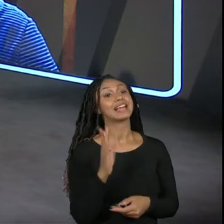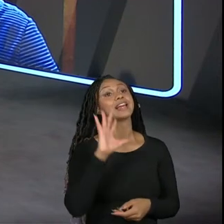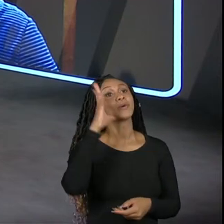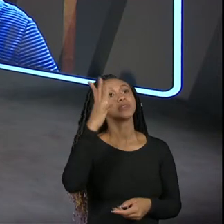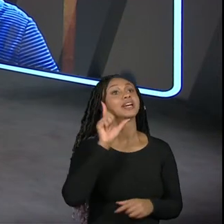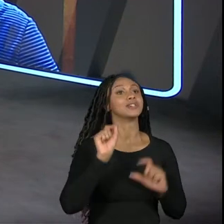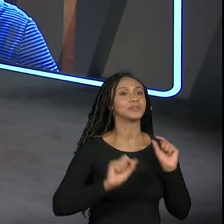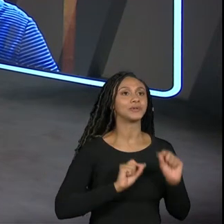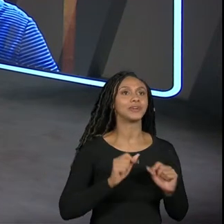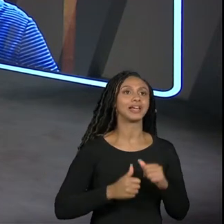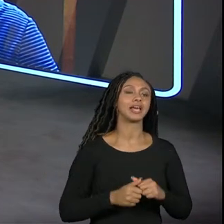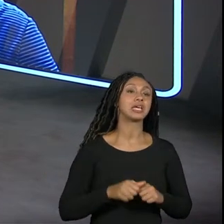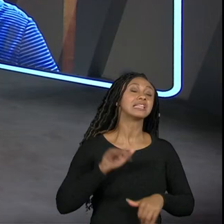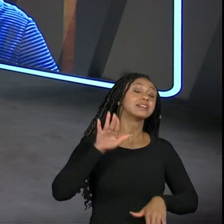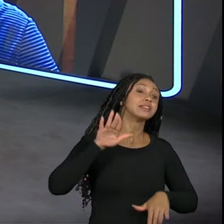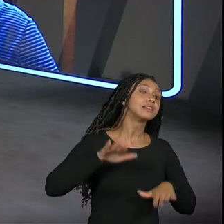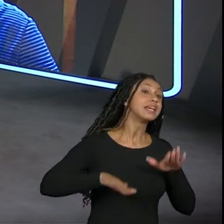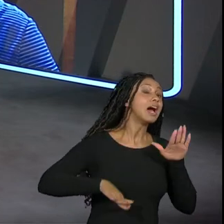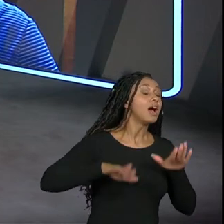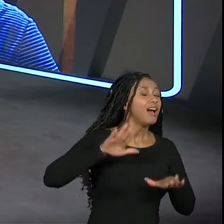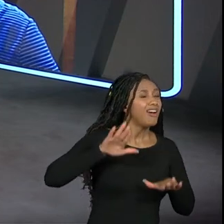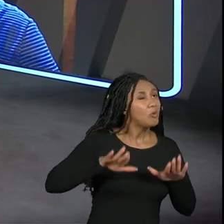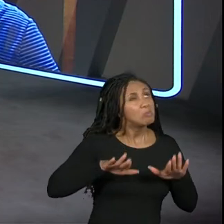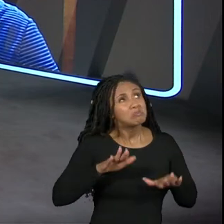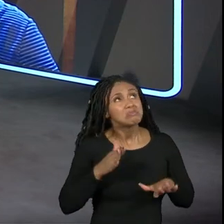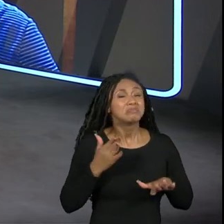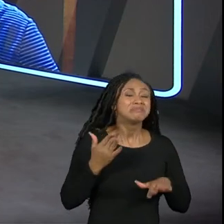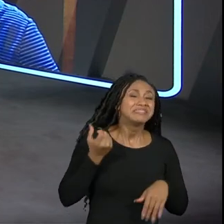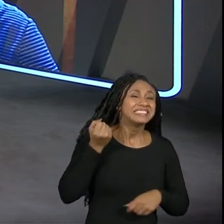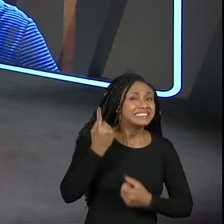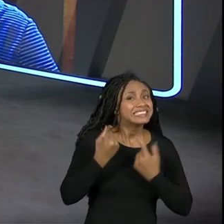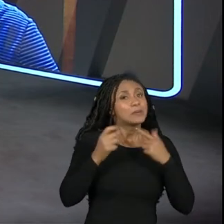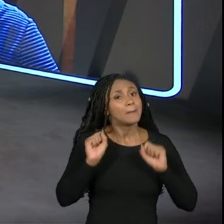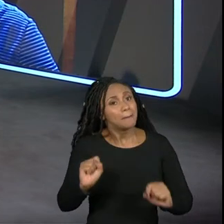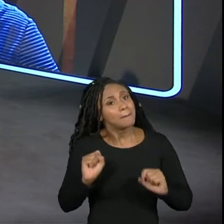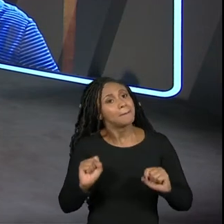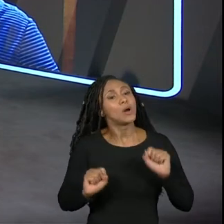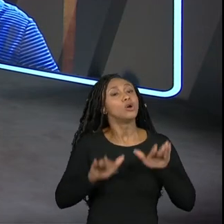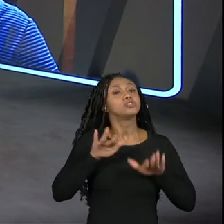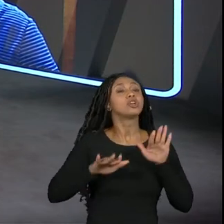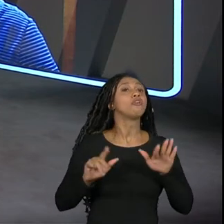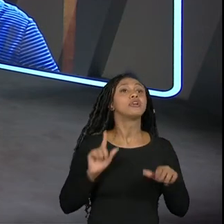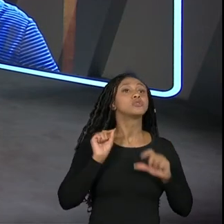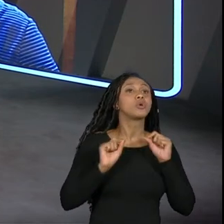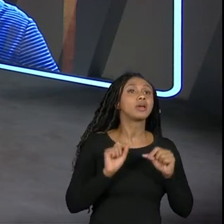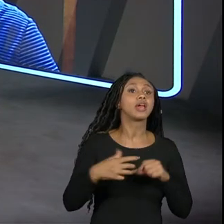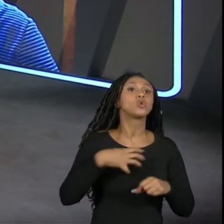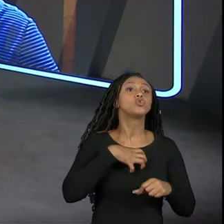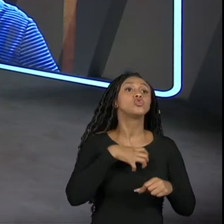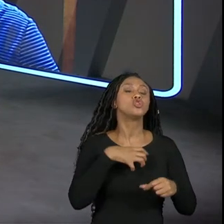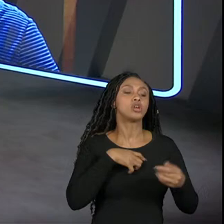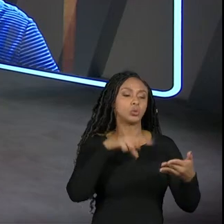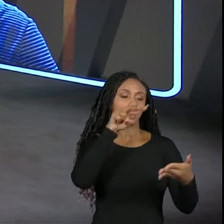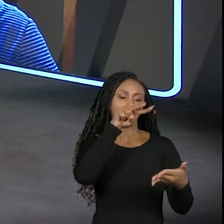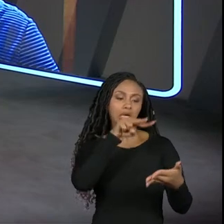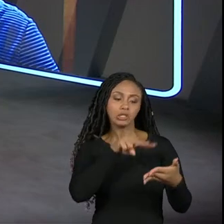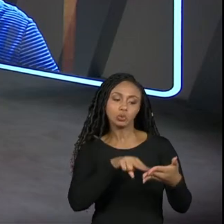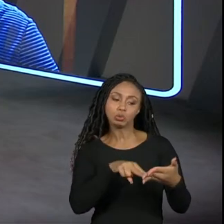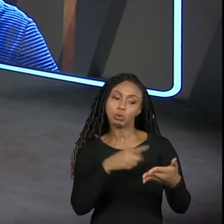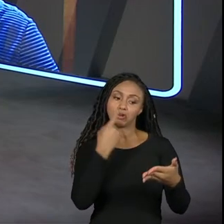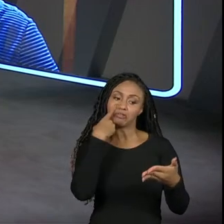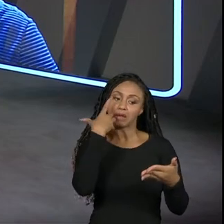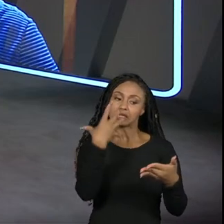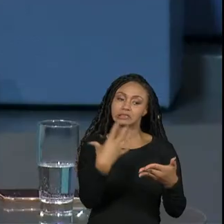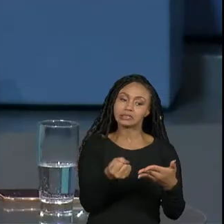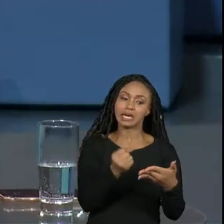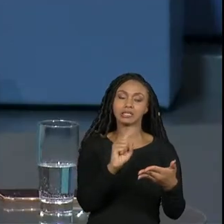tem uma dificuldade talvez talvez que a gente vai dar uma olhada na leitura e na validação e aí a gente vai